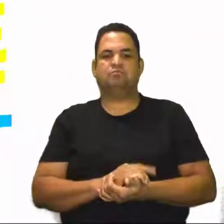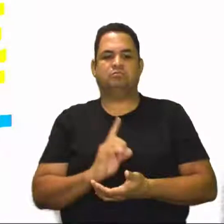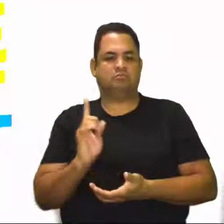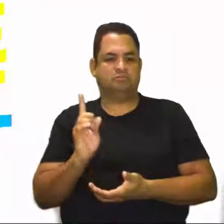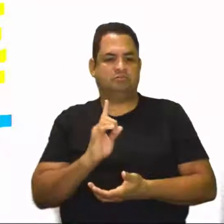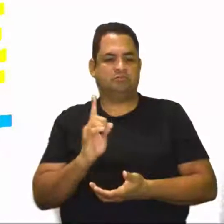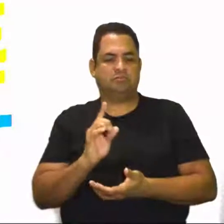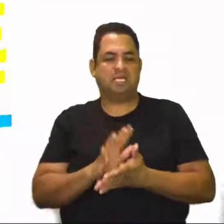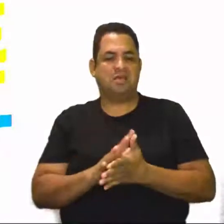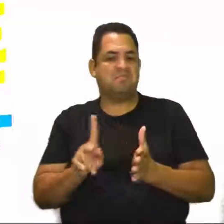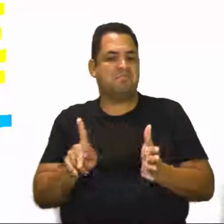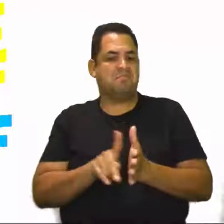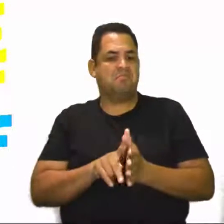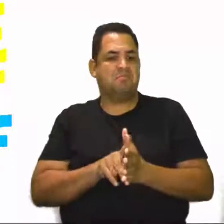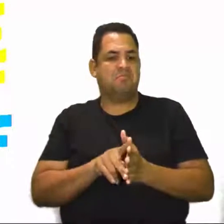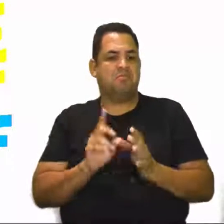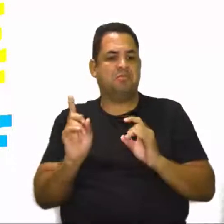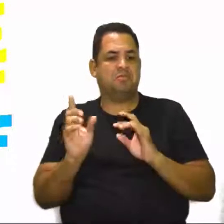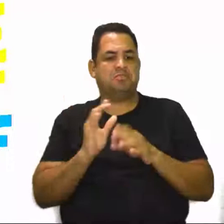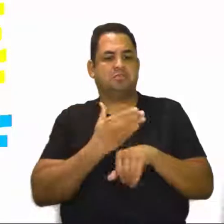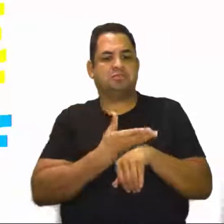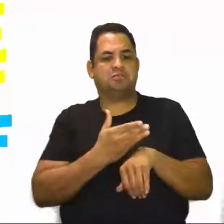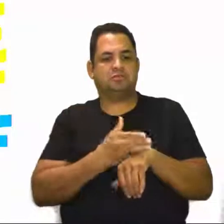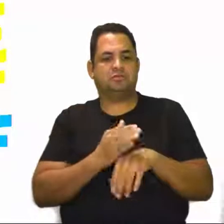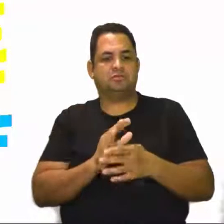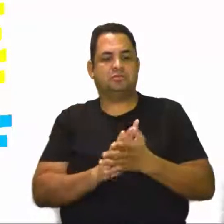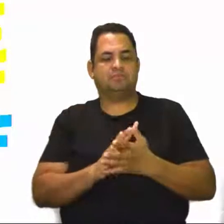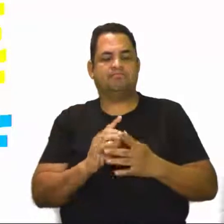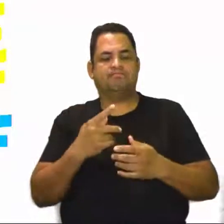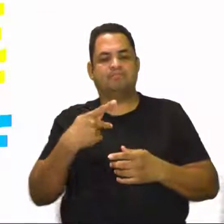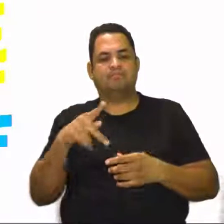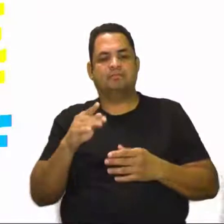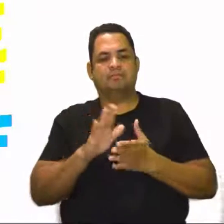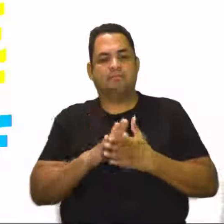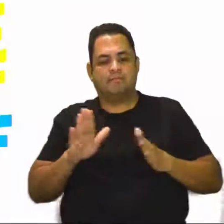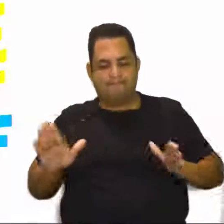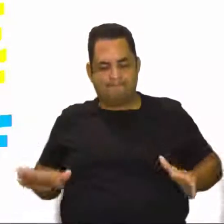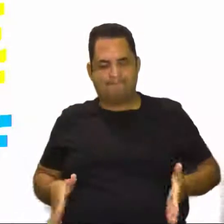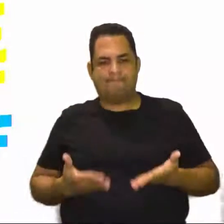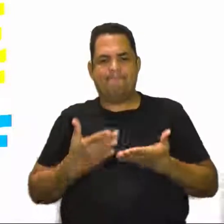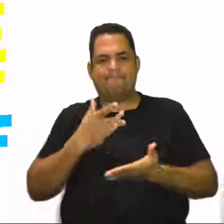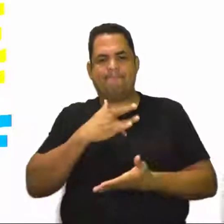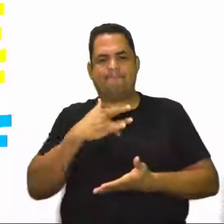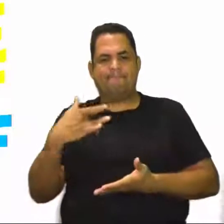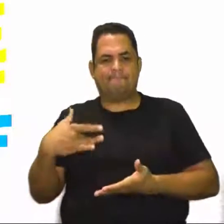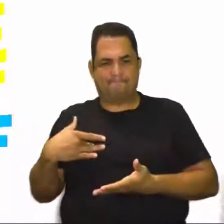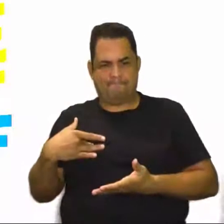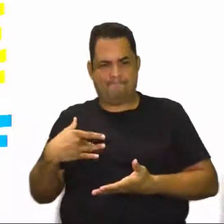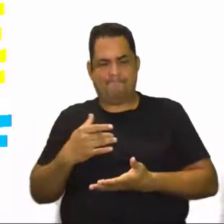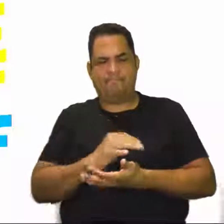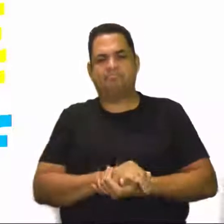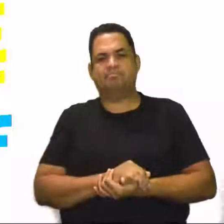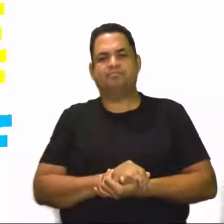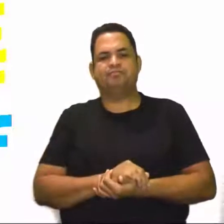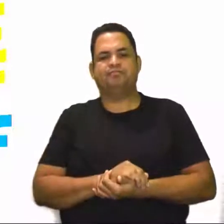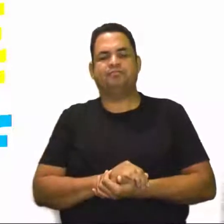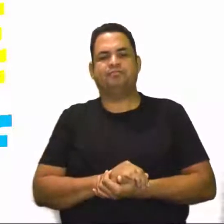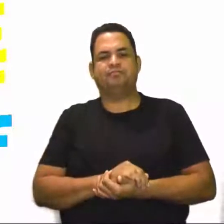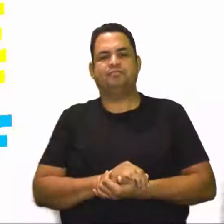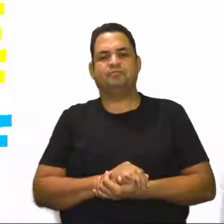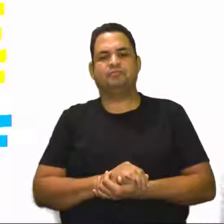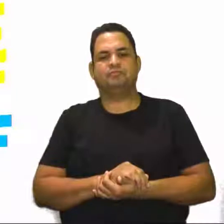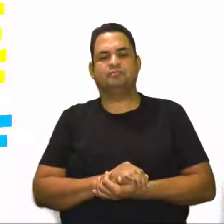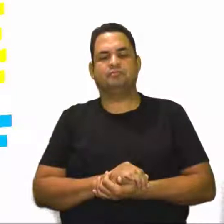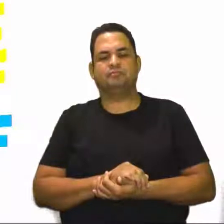nem exclusivamente na forma de exercício físico para promover a saúde, fecha aspas.